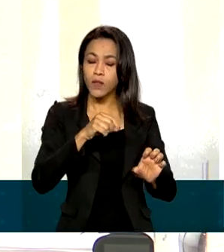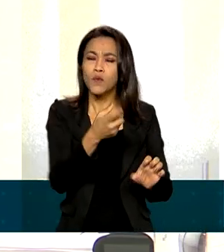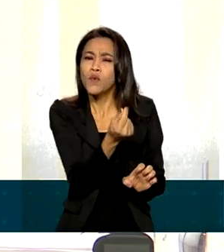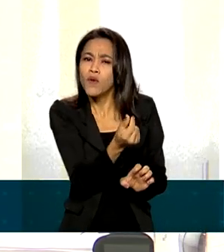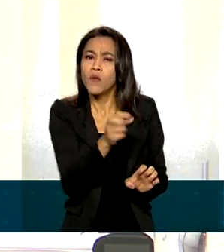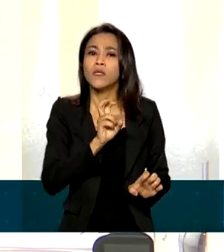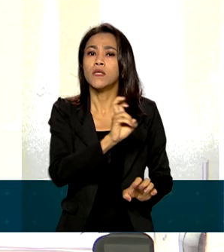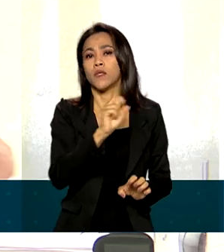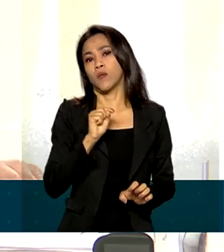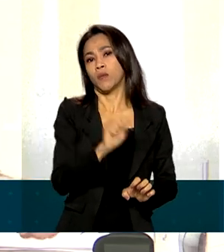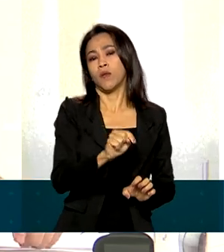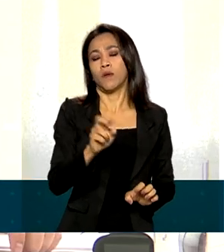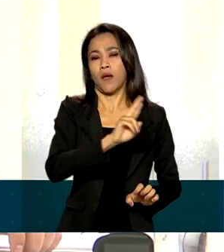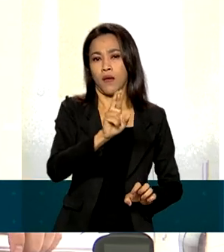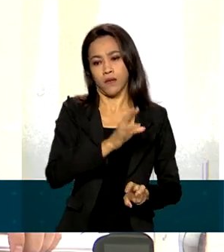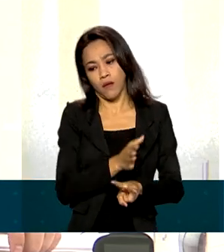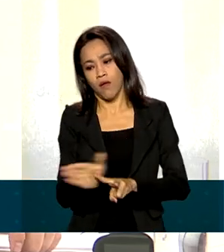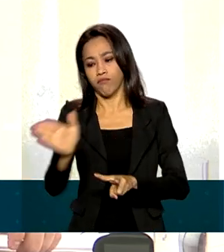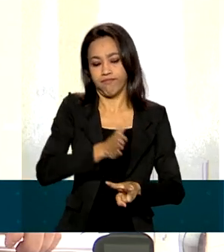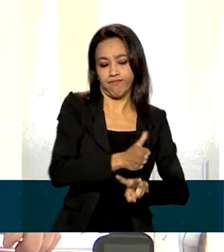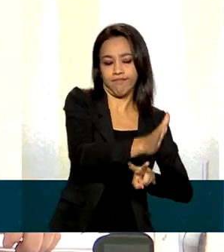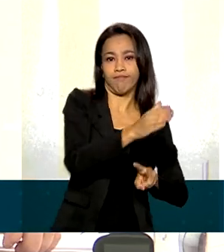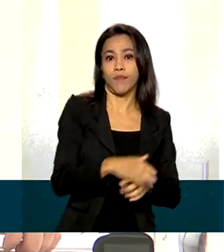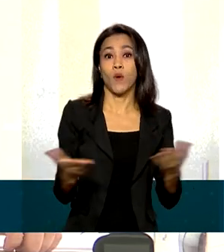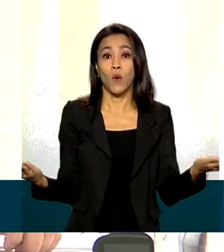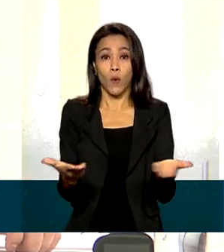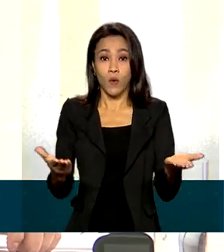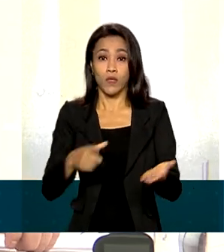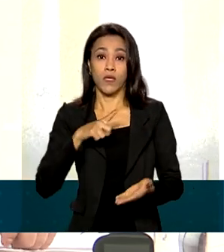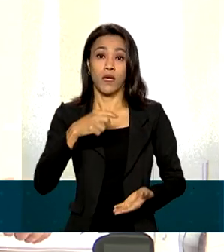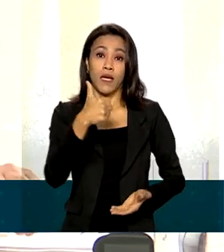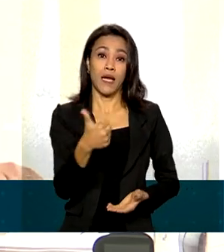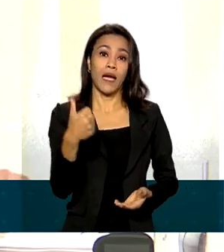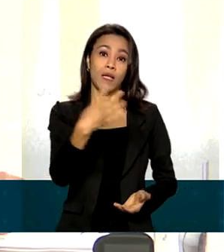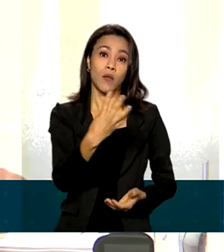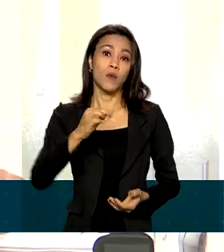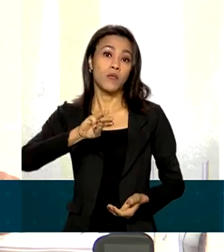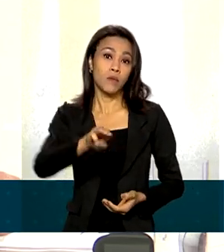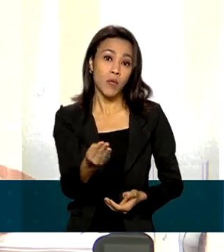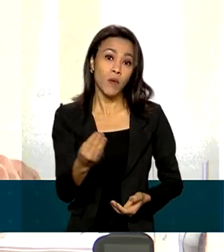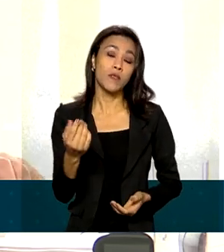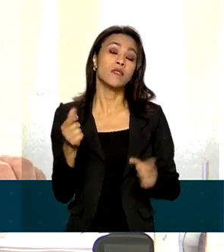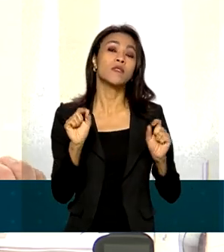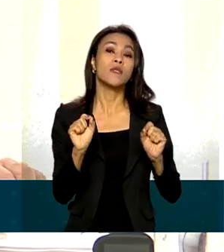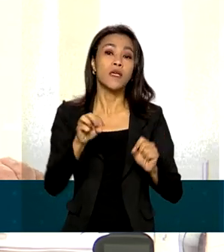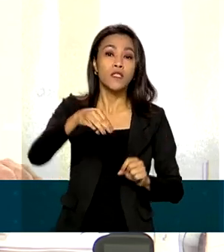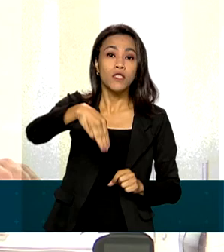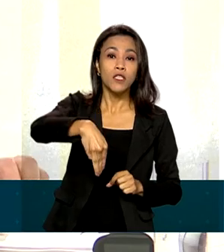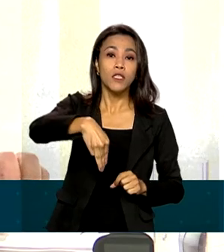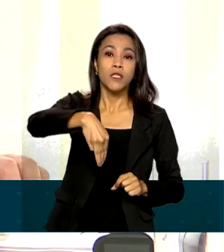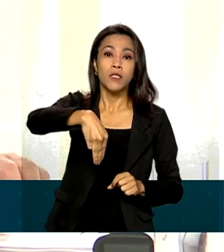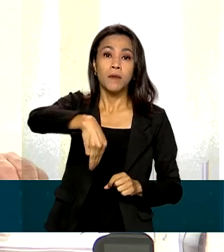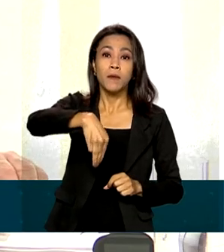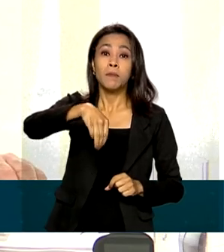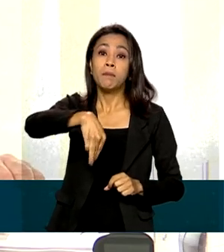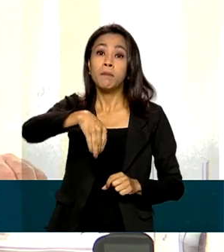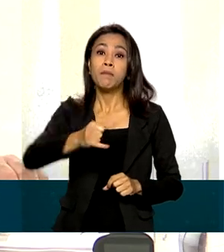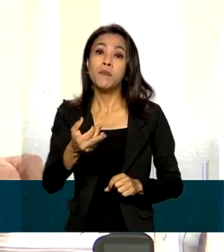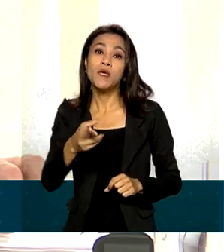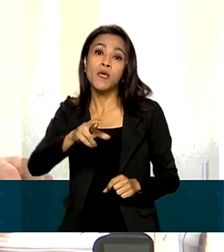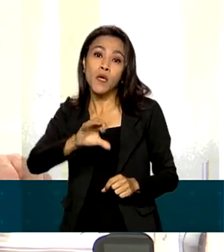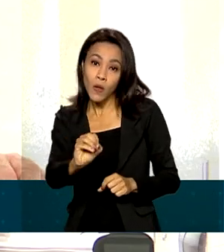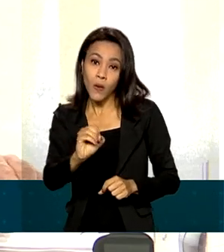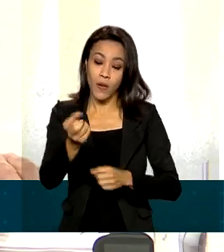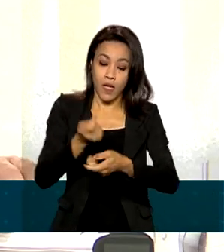importante destacar que hoje existem 14 milhões de microempreendedores individuais no Brasil, dos